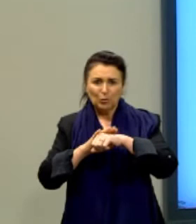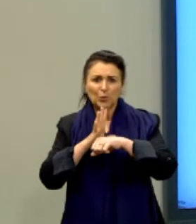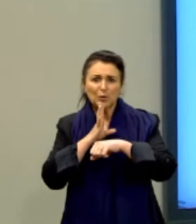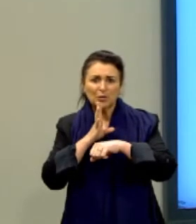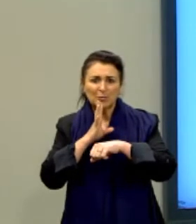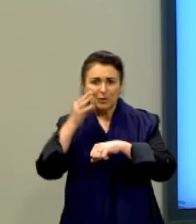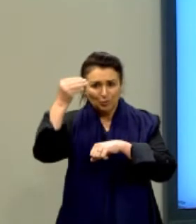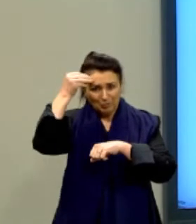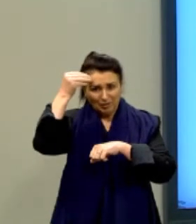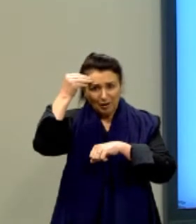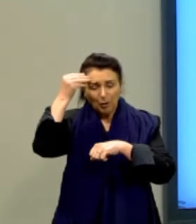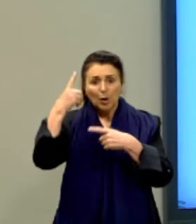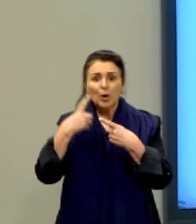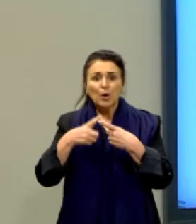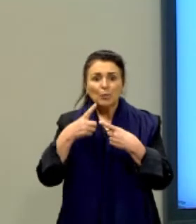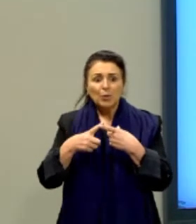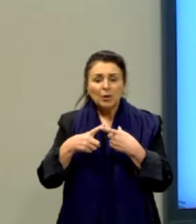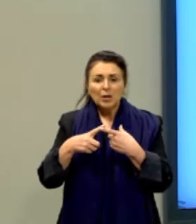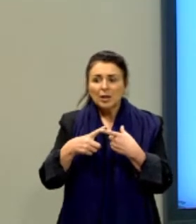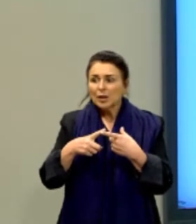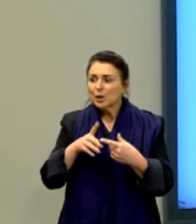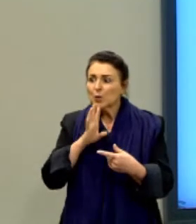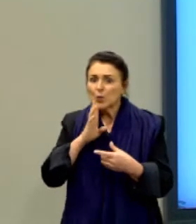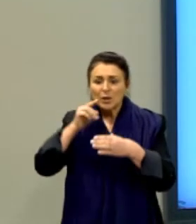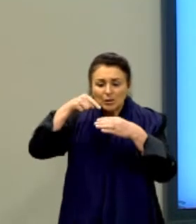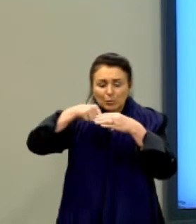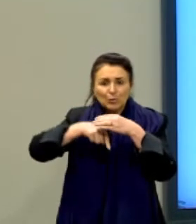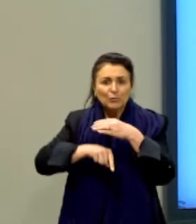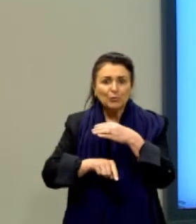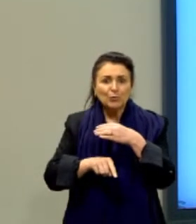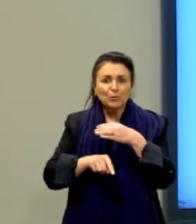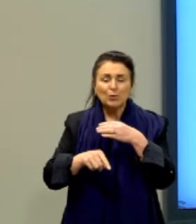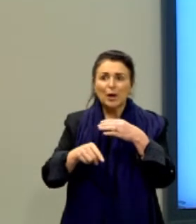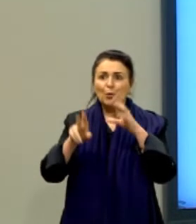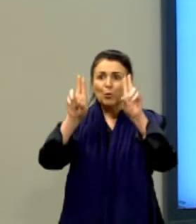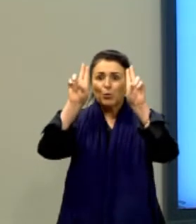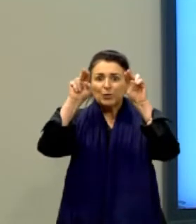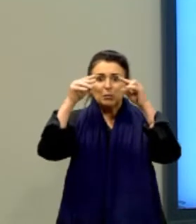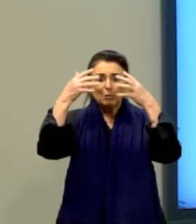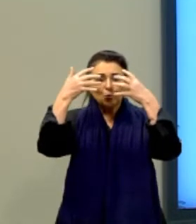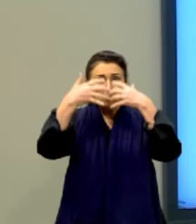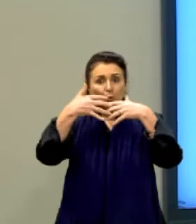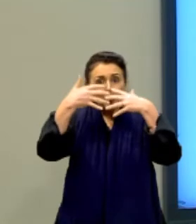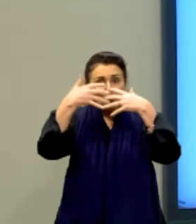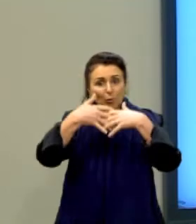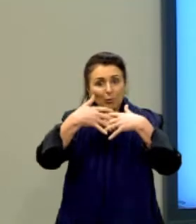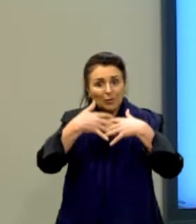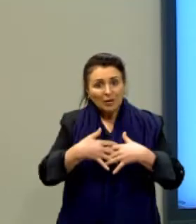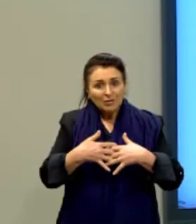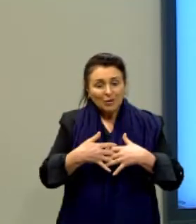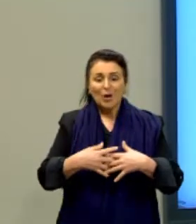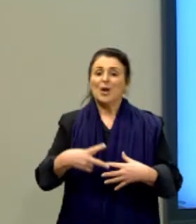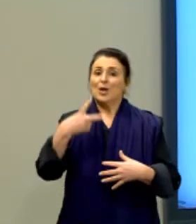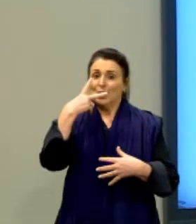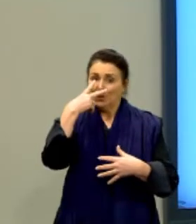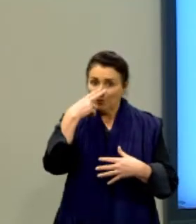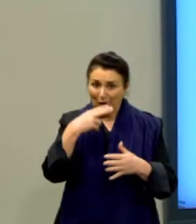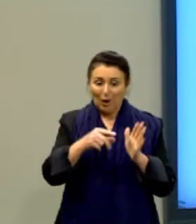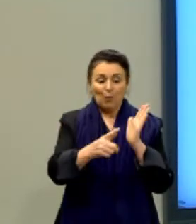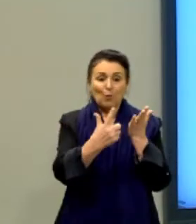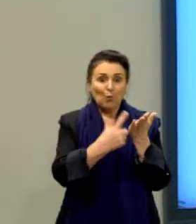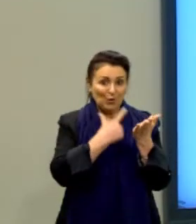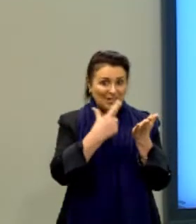complexidade desse tema, vírgula, assim como ocorre no conto do grande Machado de Assis,